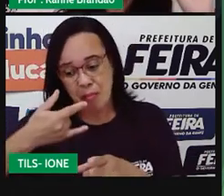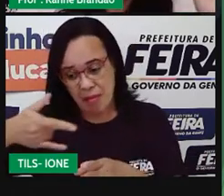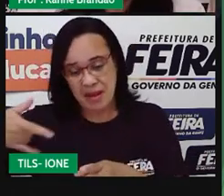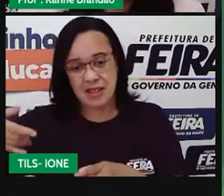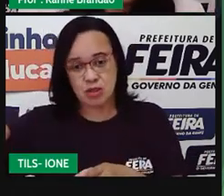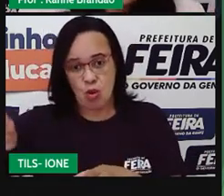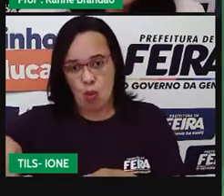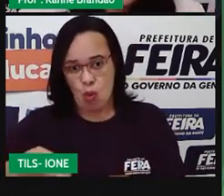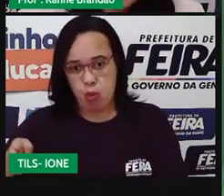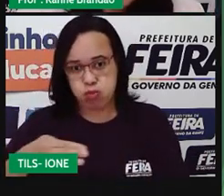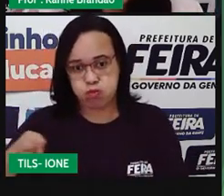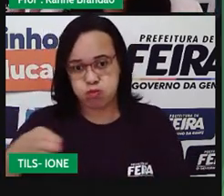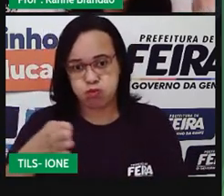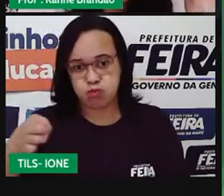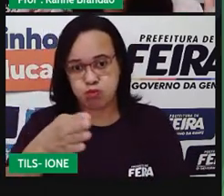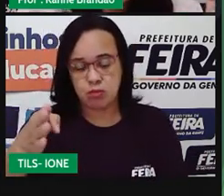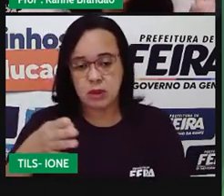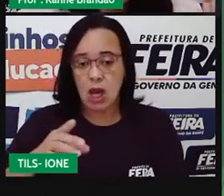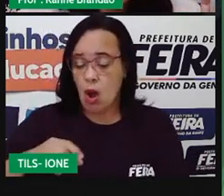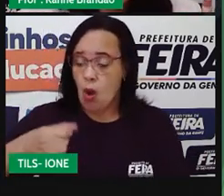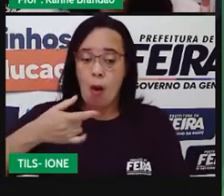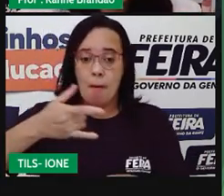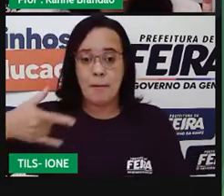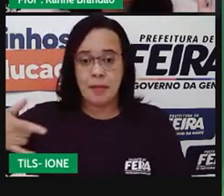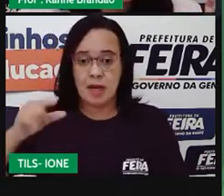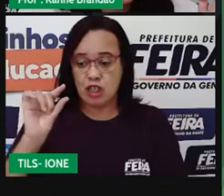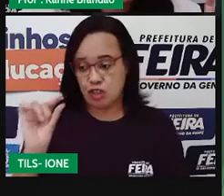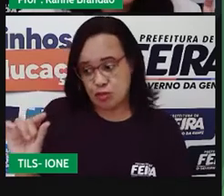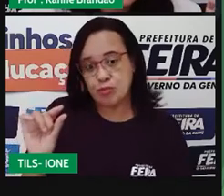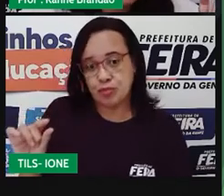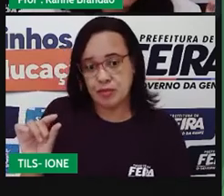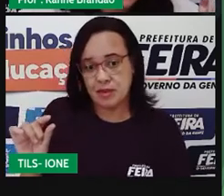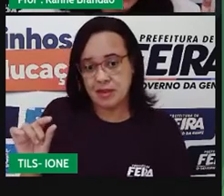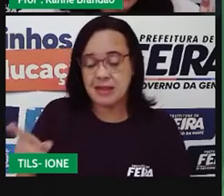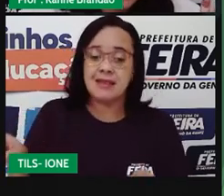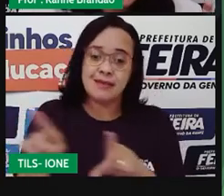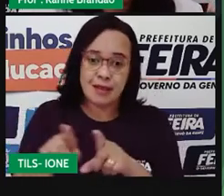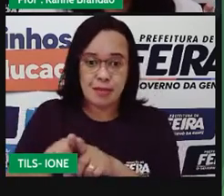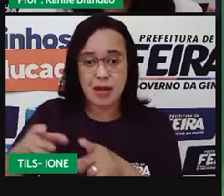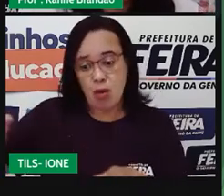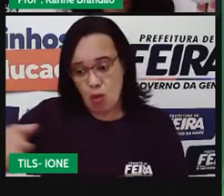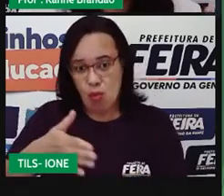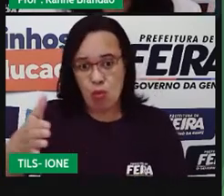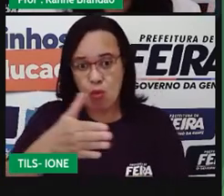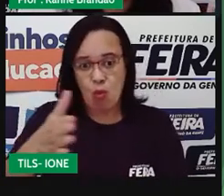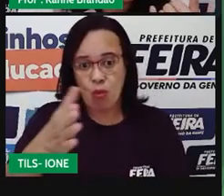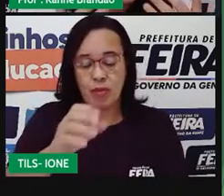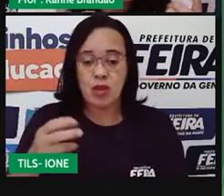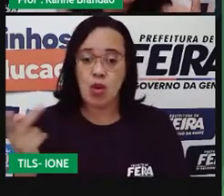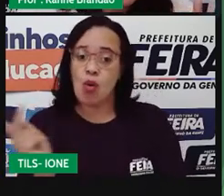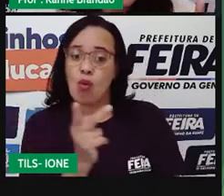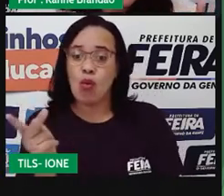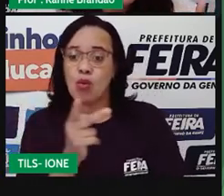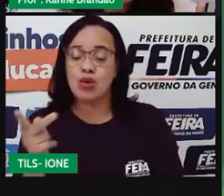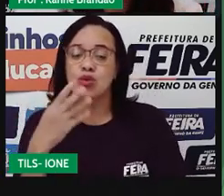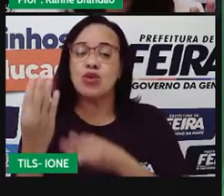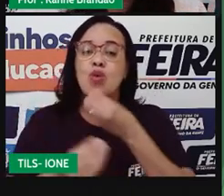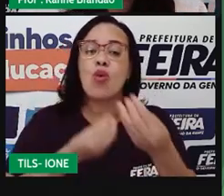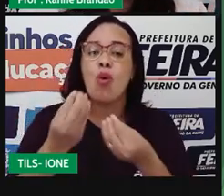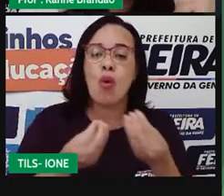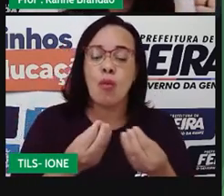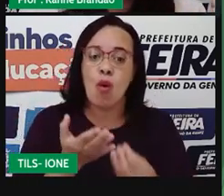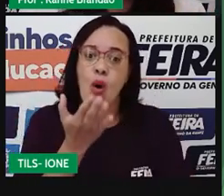os tubarões. A relação entre eles dois é uma relação harmônica. Por quê? Porque a rêmora se alimenta,